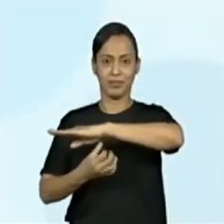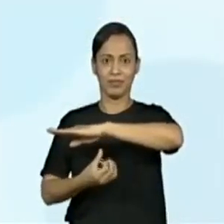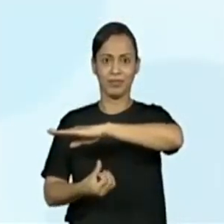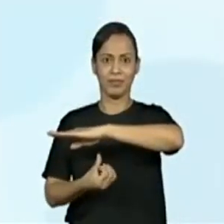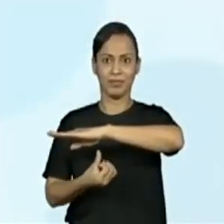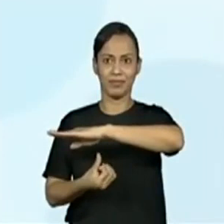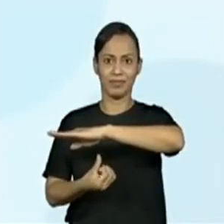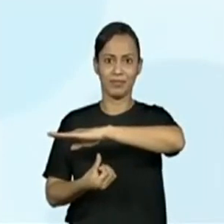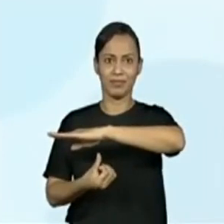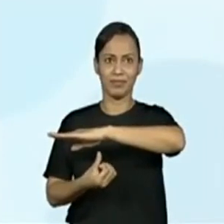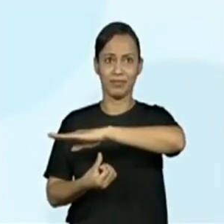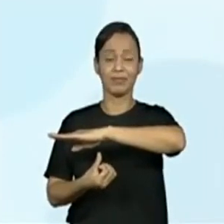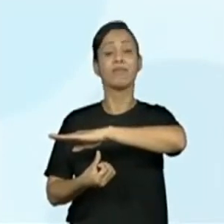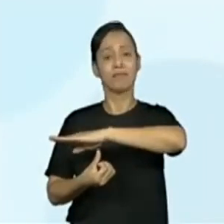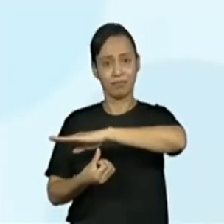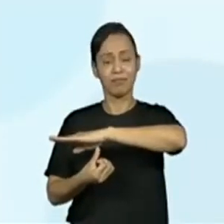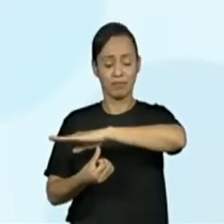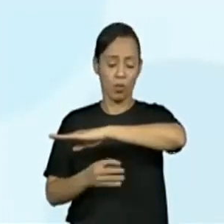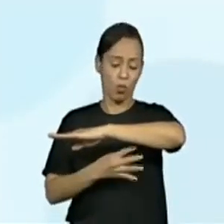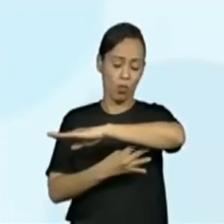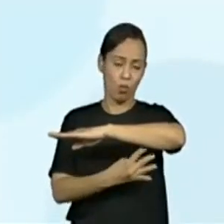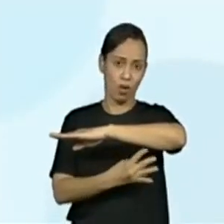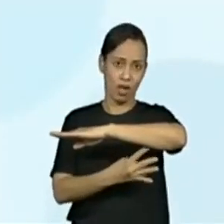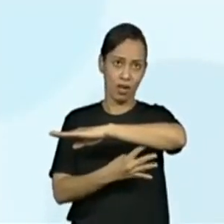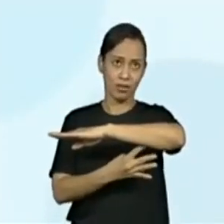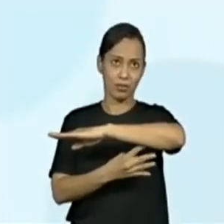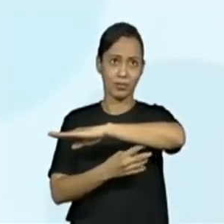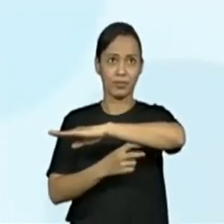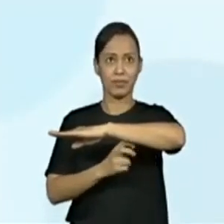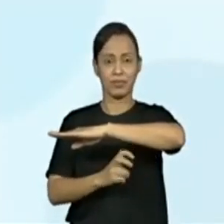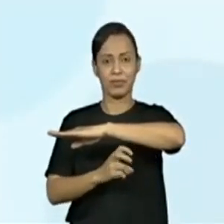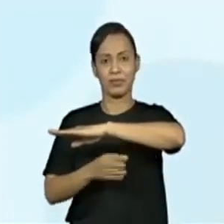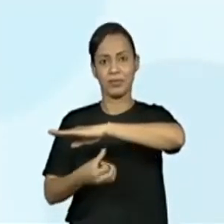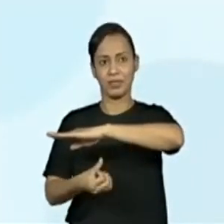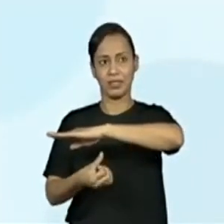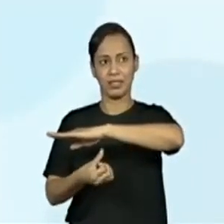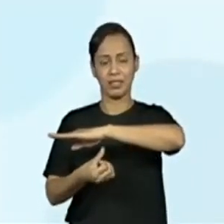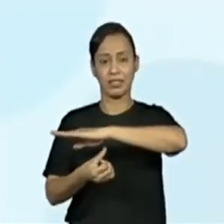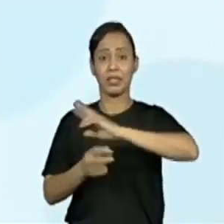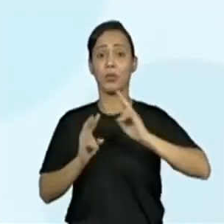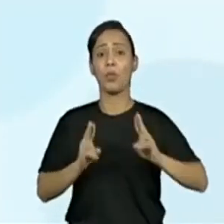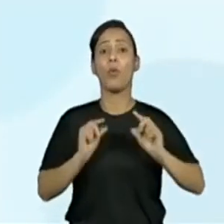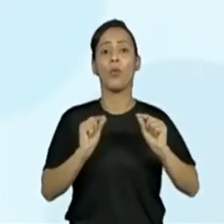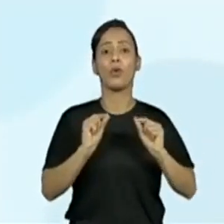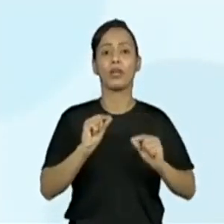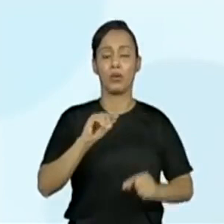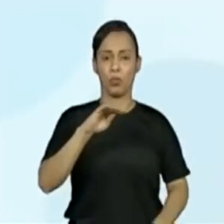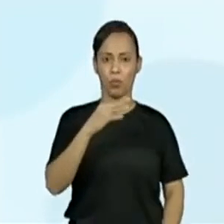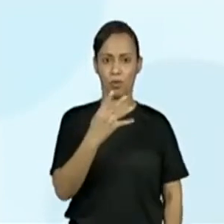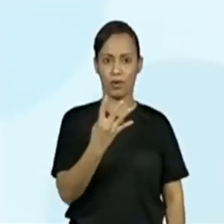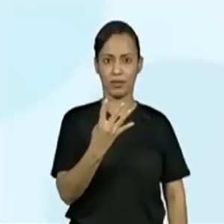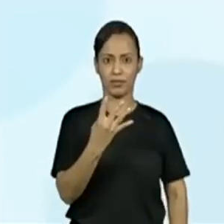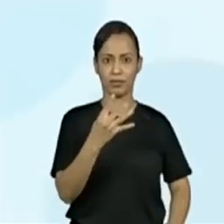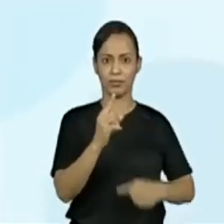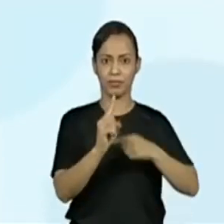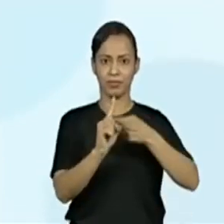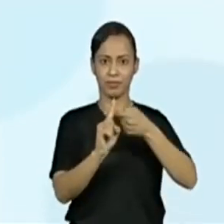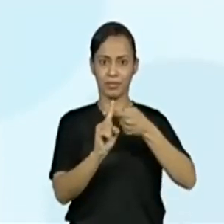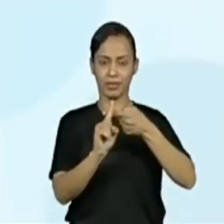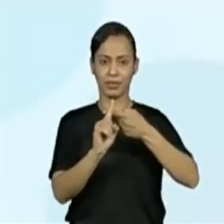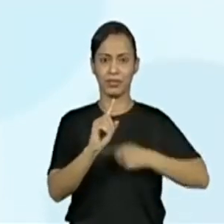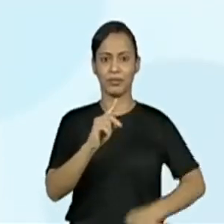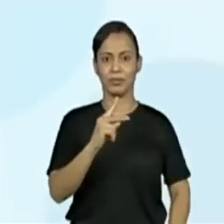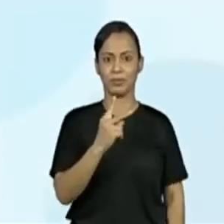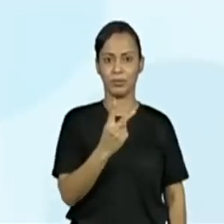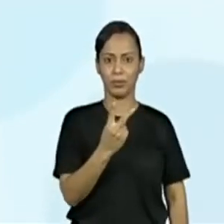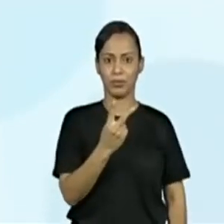2. Então, ao 4 eu vou adicionar 2 e vou obter aqui o número 6. O número